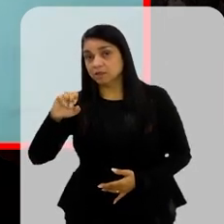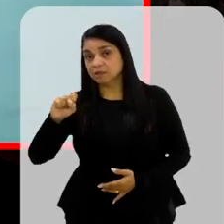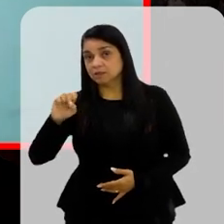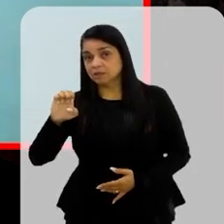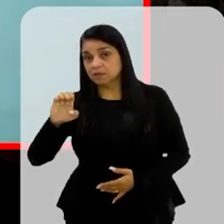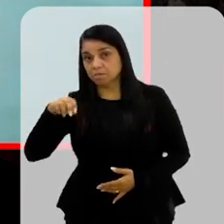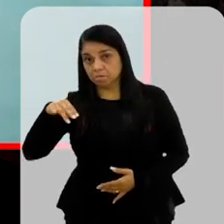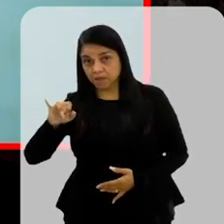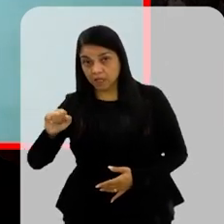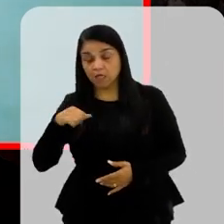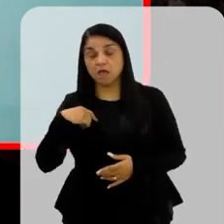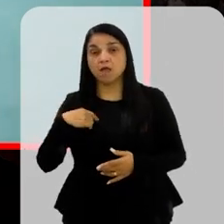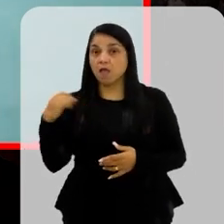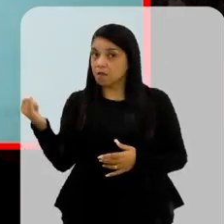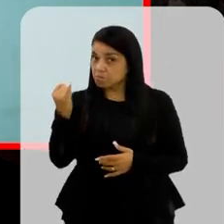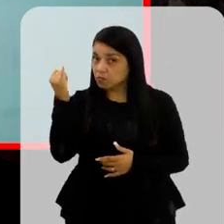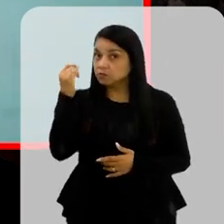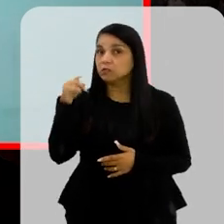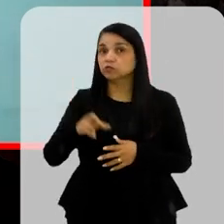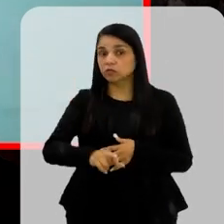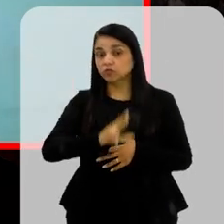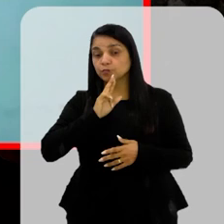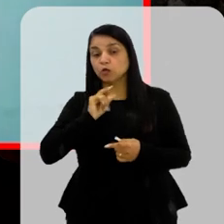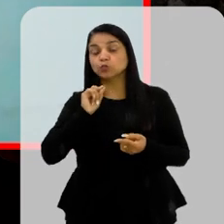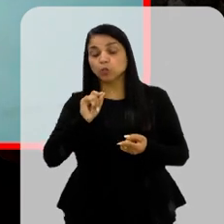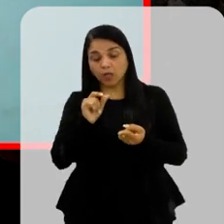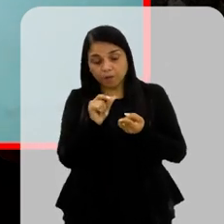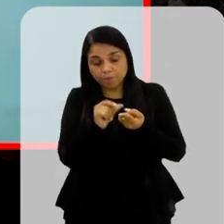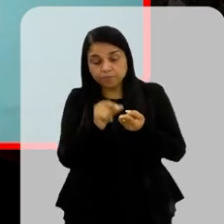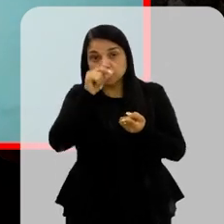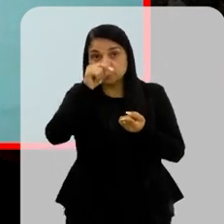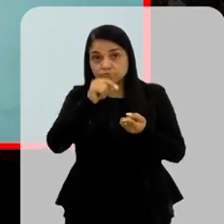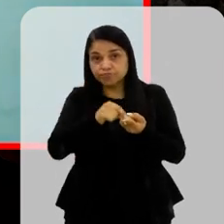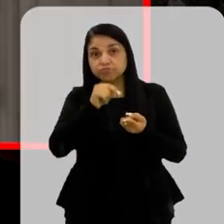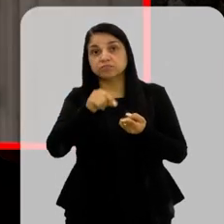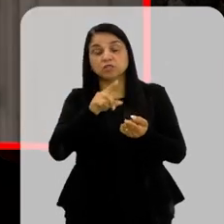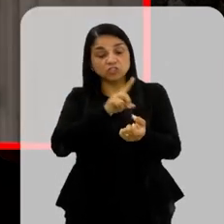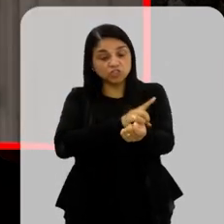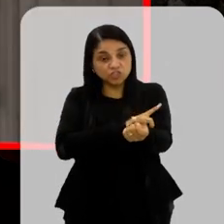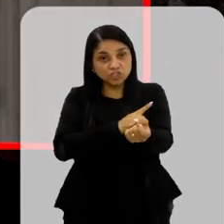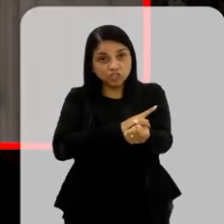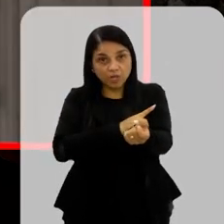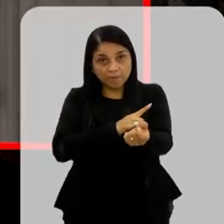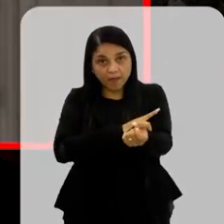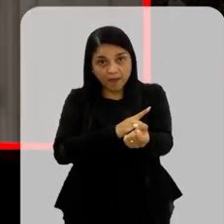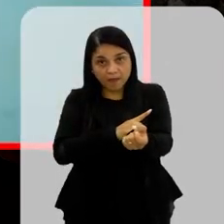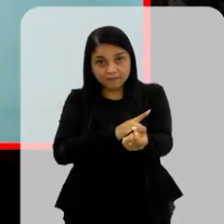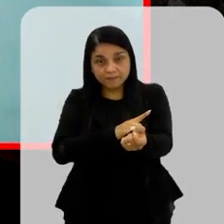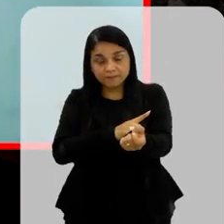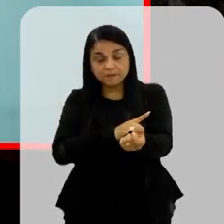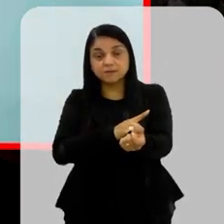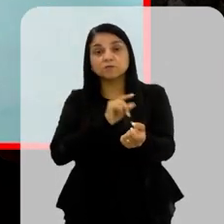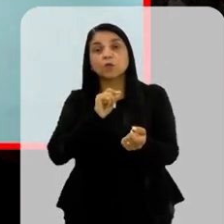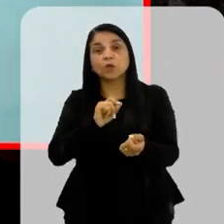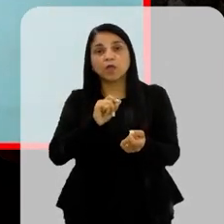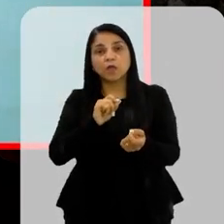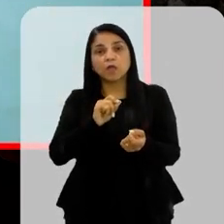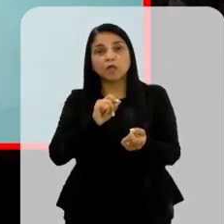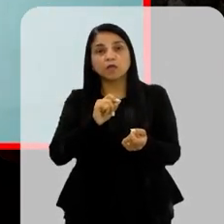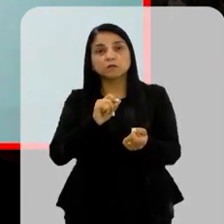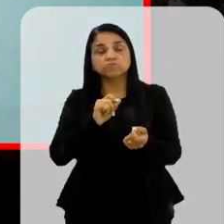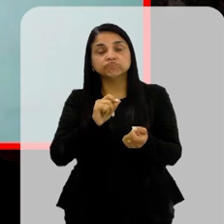valor Do glicosímetro Do resultado Do glicosímetro É a primeira atitude Que a pessoa Com diabetes Vai fazer Para colocar